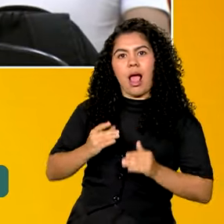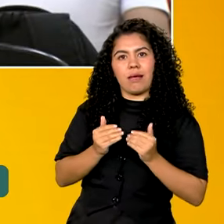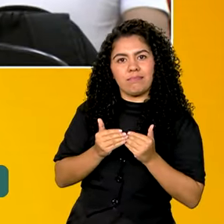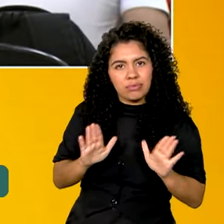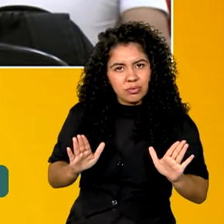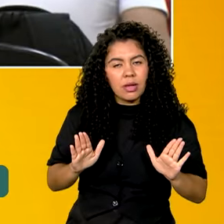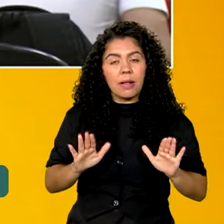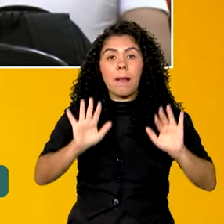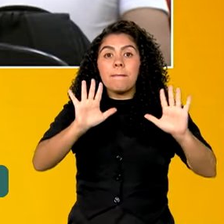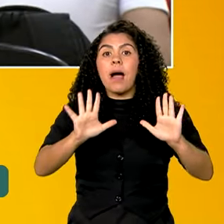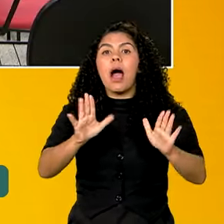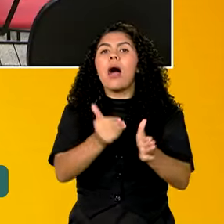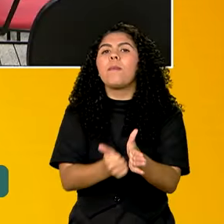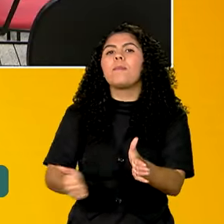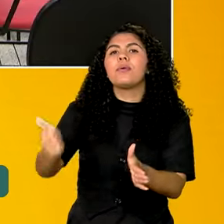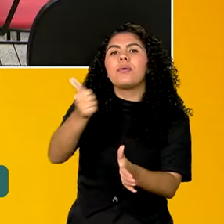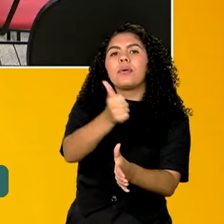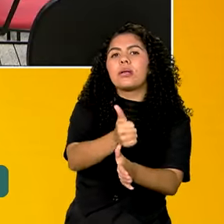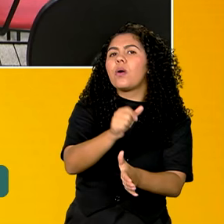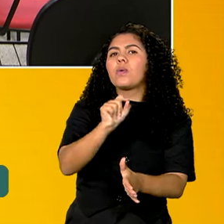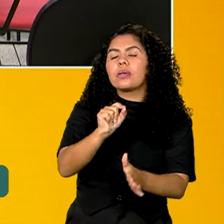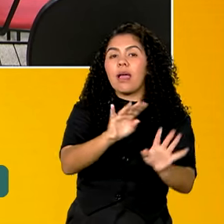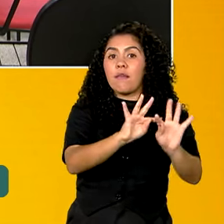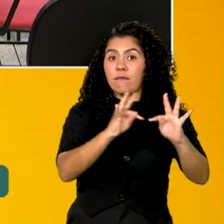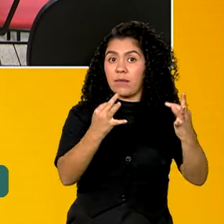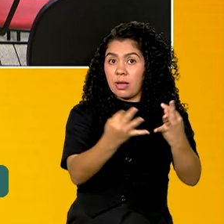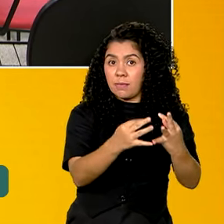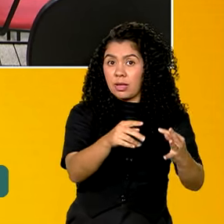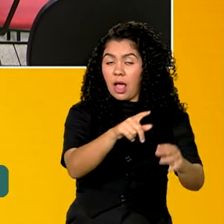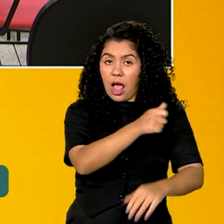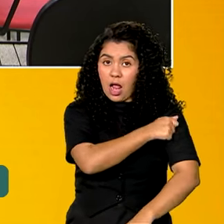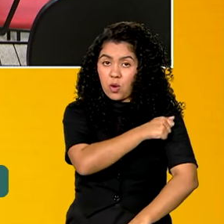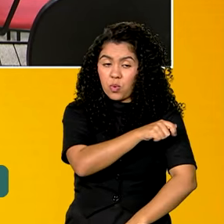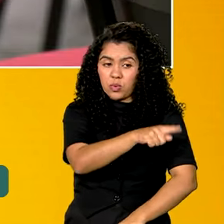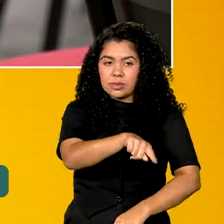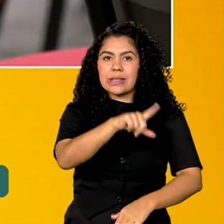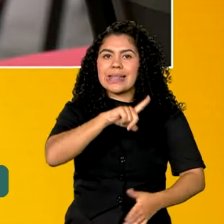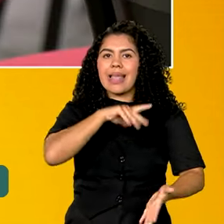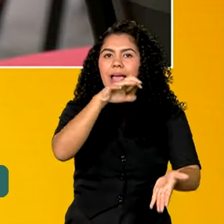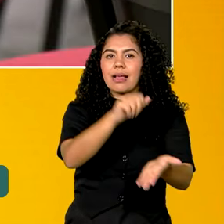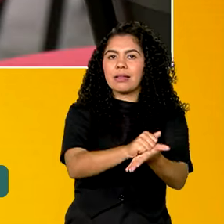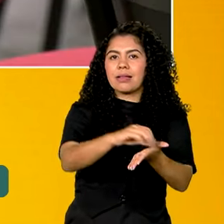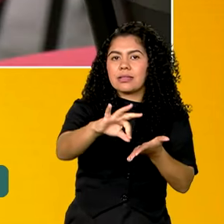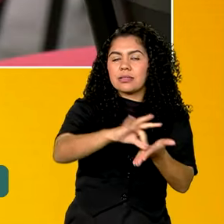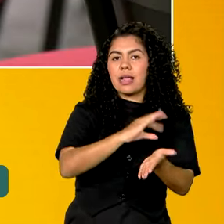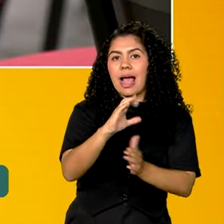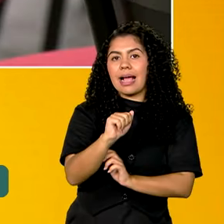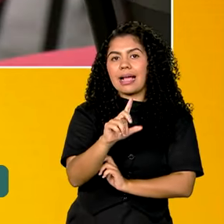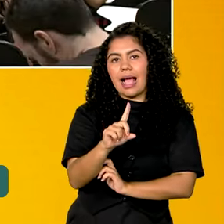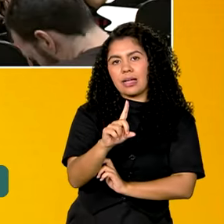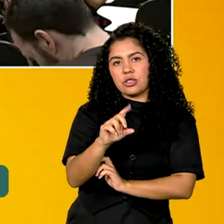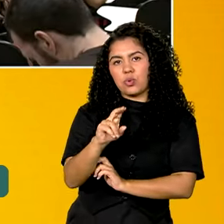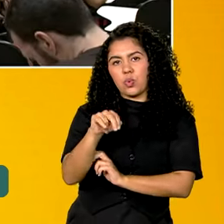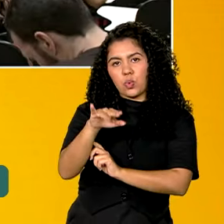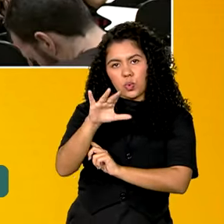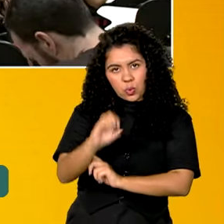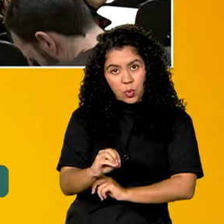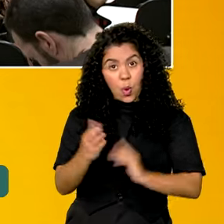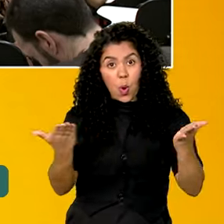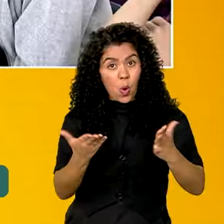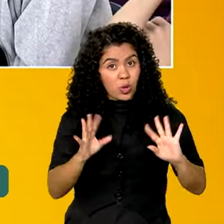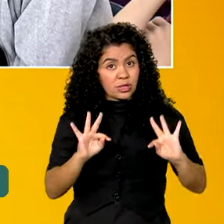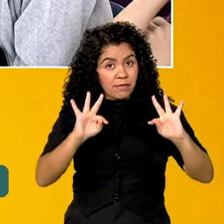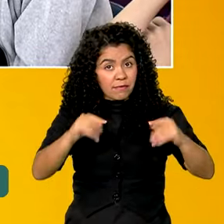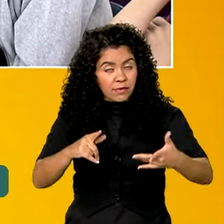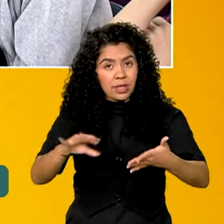prioridade é para alunos com famílias inscritas no Cade Único. O prazo, então, termina hoje e a inscrição deve